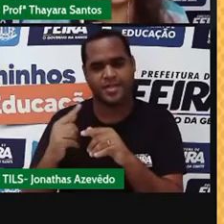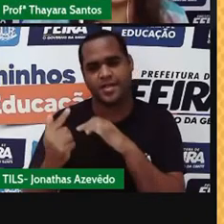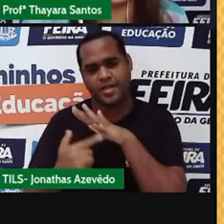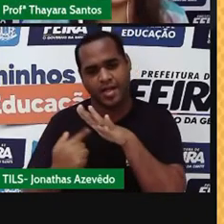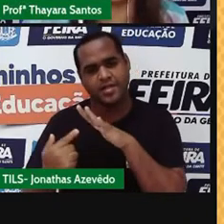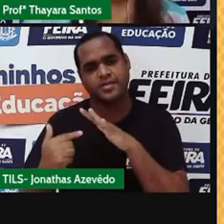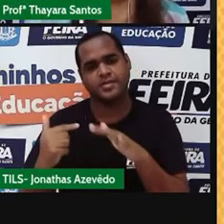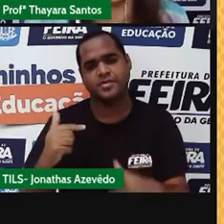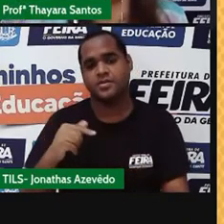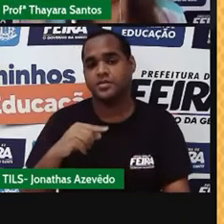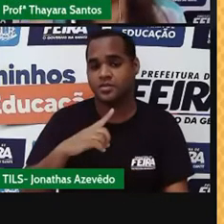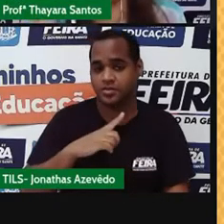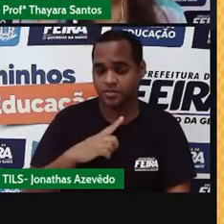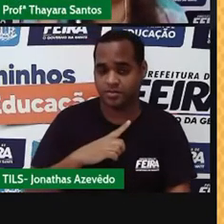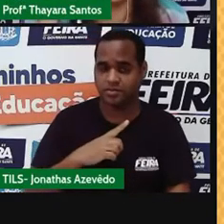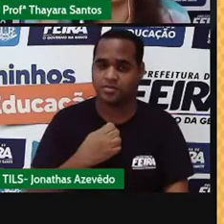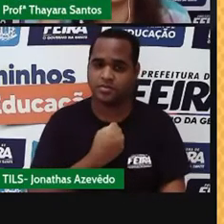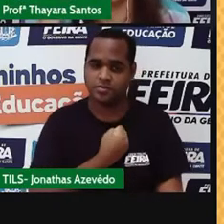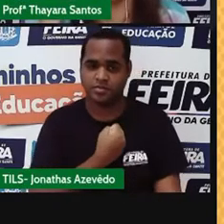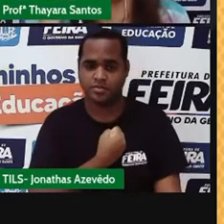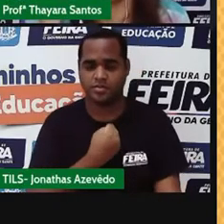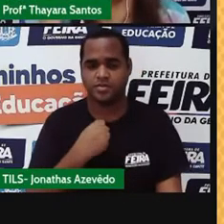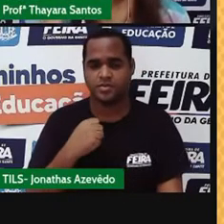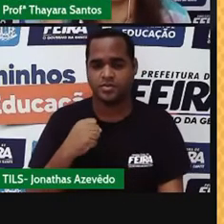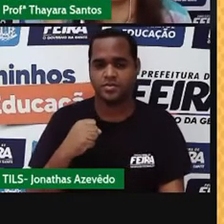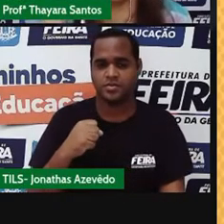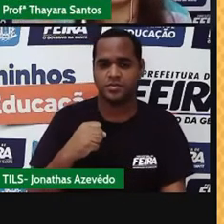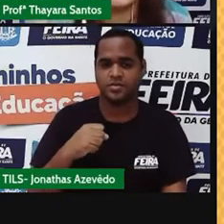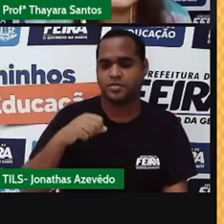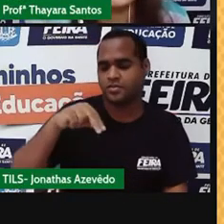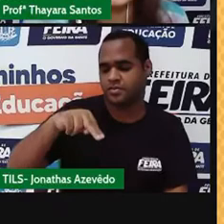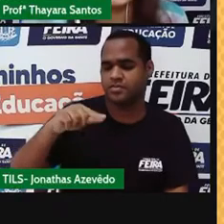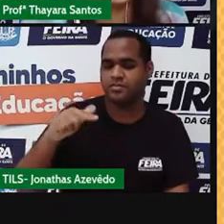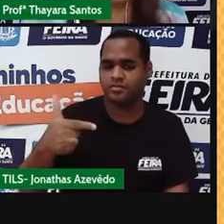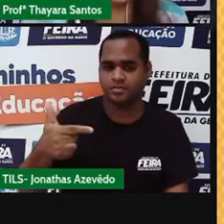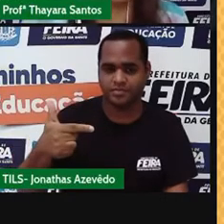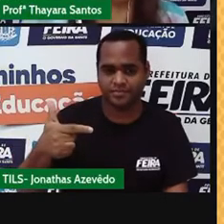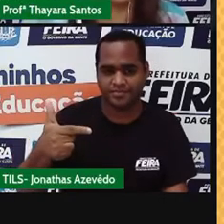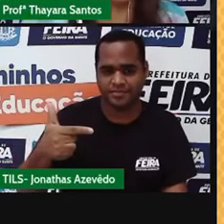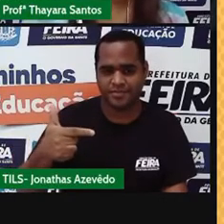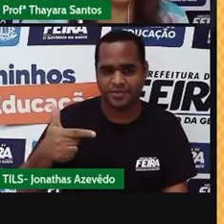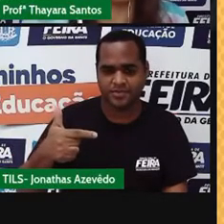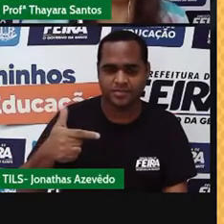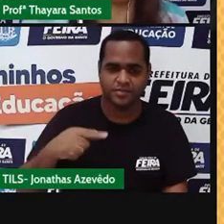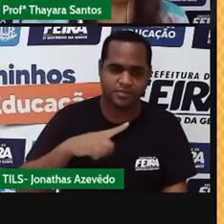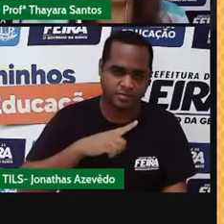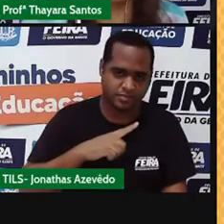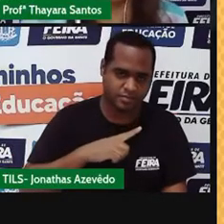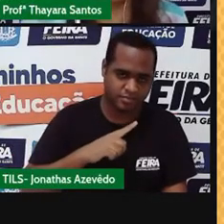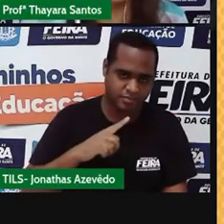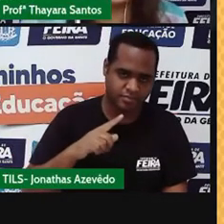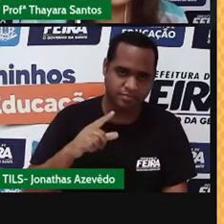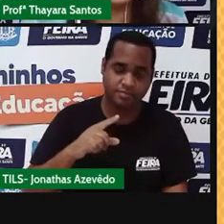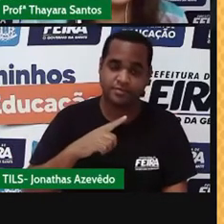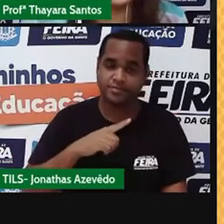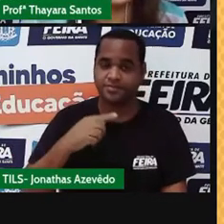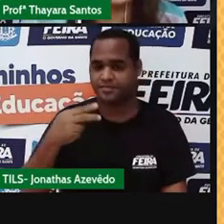nitrogênio, que ele é representado por essa fórmula molécula aí, que é o N2. Ele tem dois átomos de